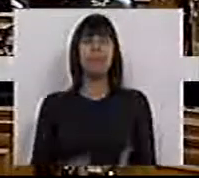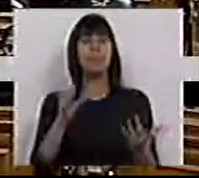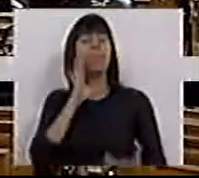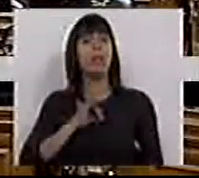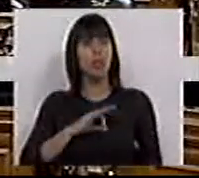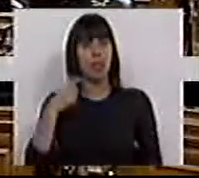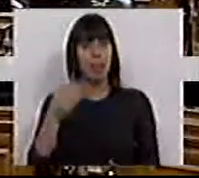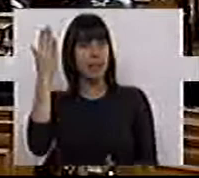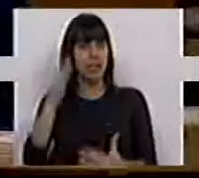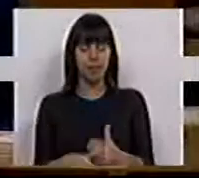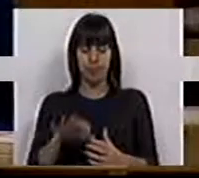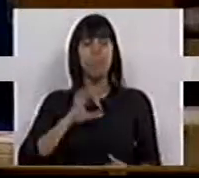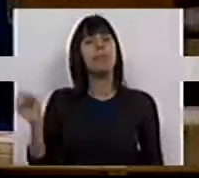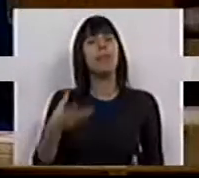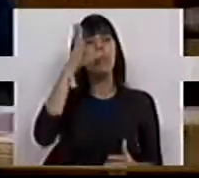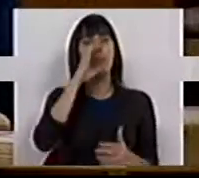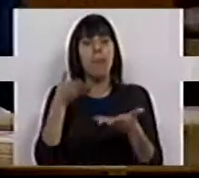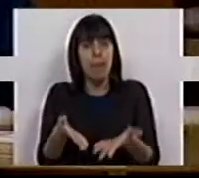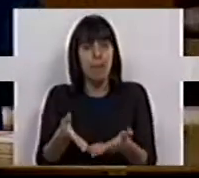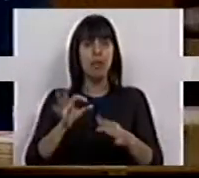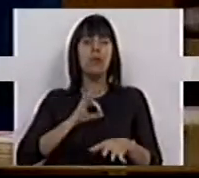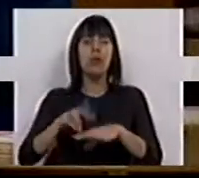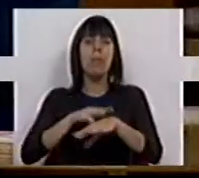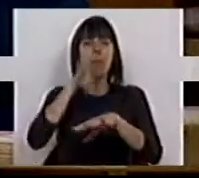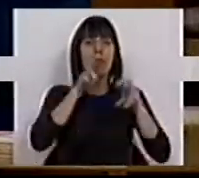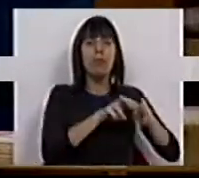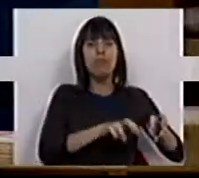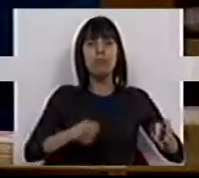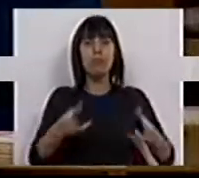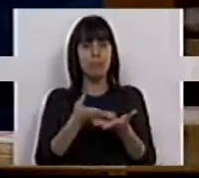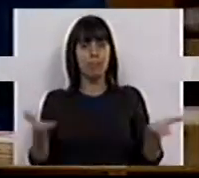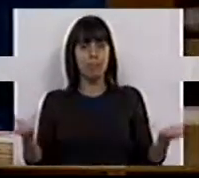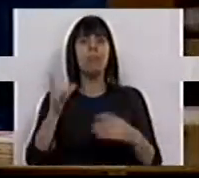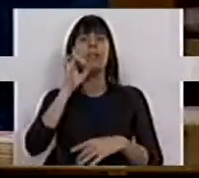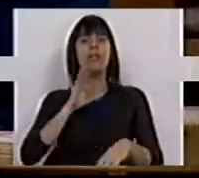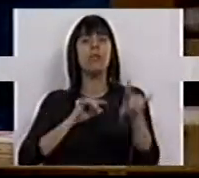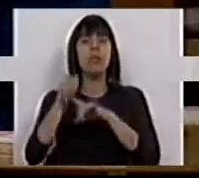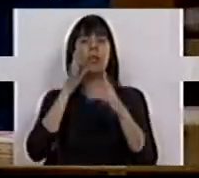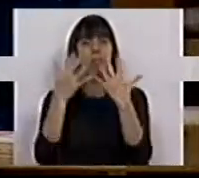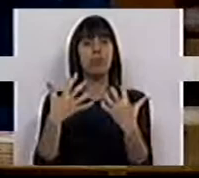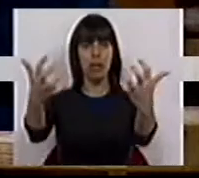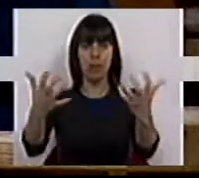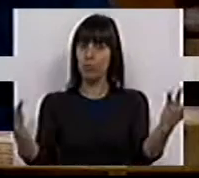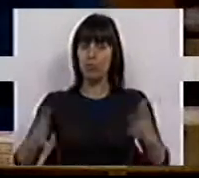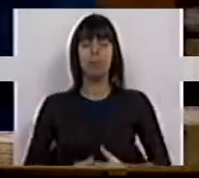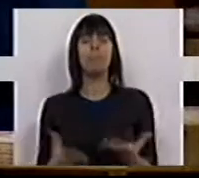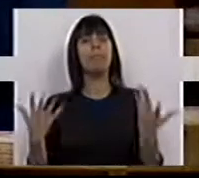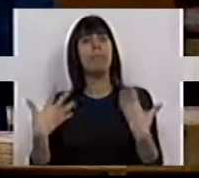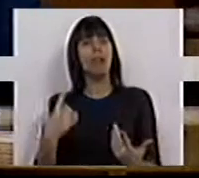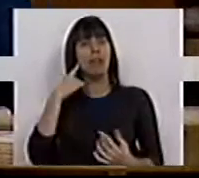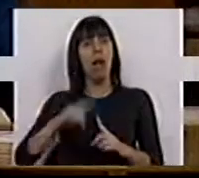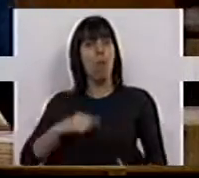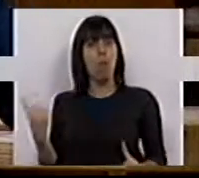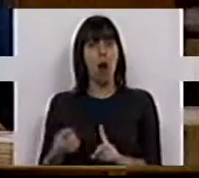Sra. Presidente, Sr. Primeiro-Ministro, Sras. e Srs. Membros do Governo, Sras. e Srs. Deputados, faz agora